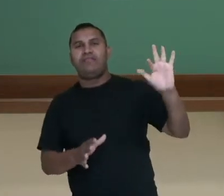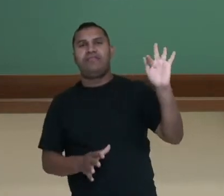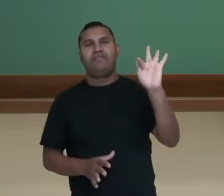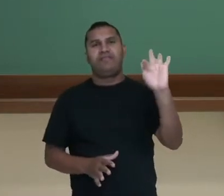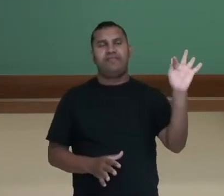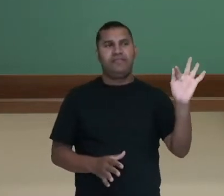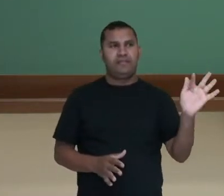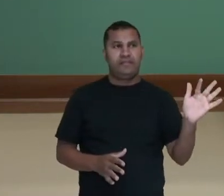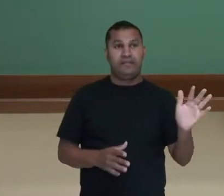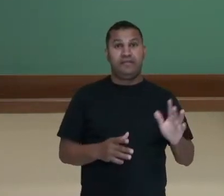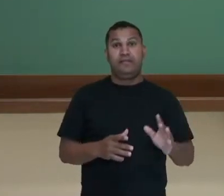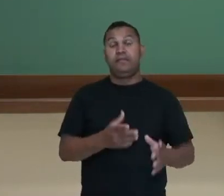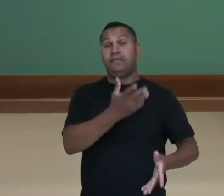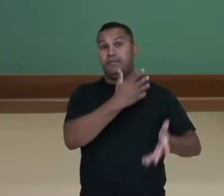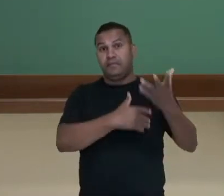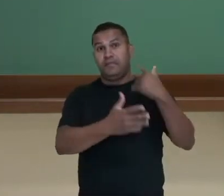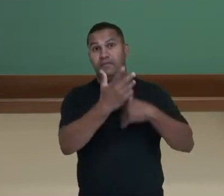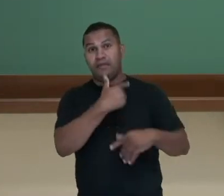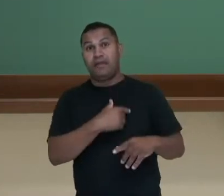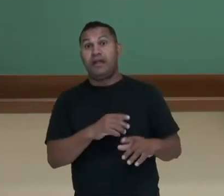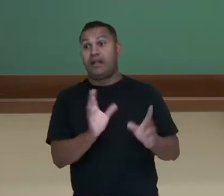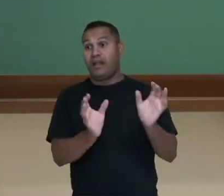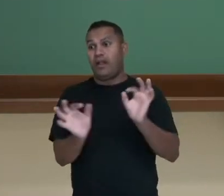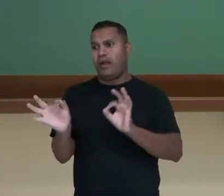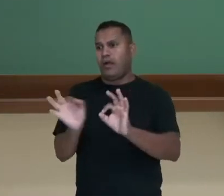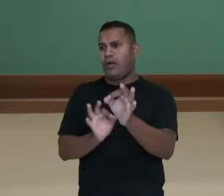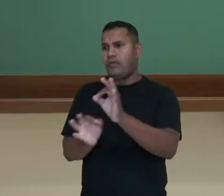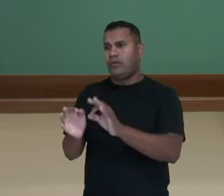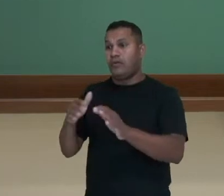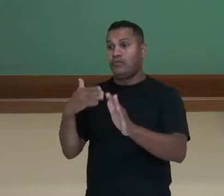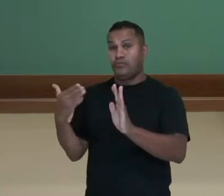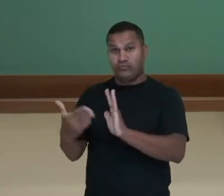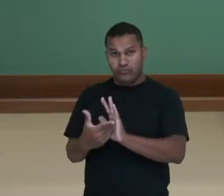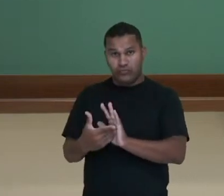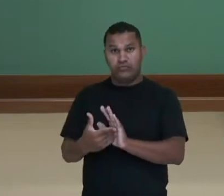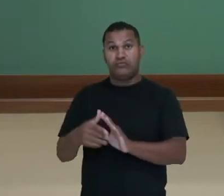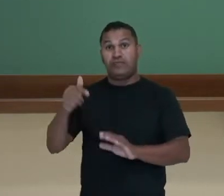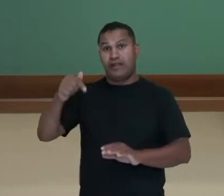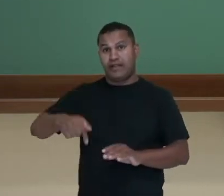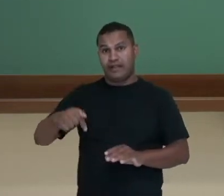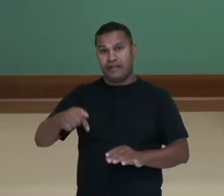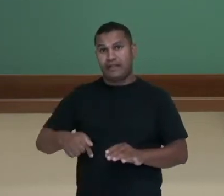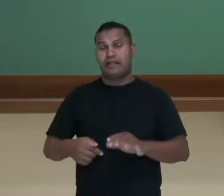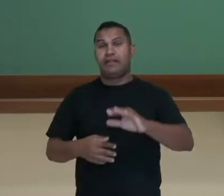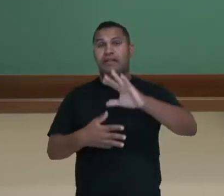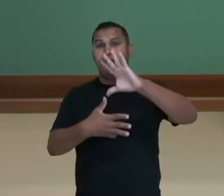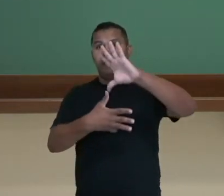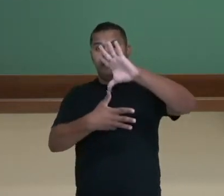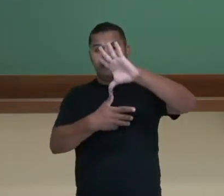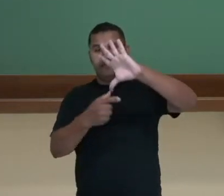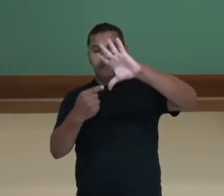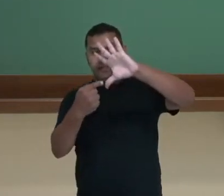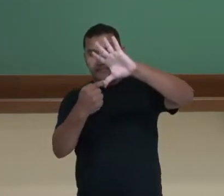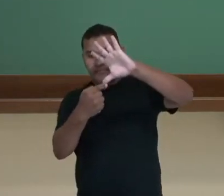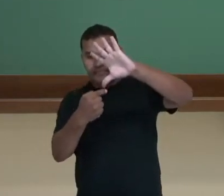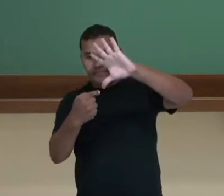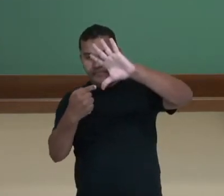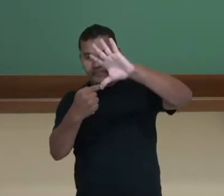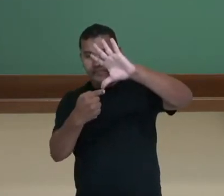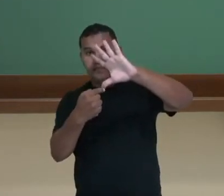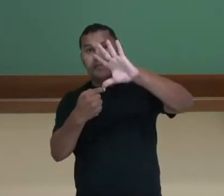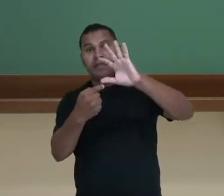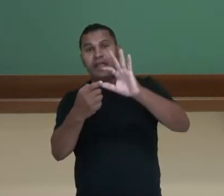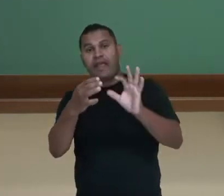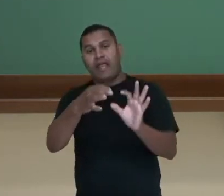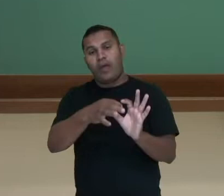uma colônia da França, aqui na América, responsável aí por dois terços do comércio exterior francês,